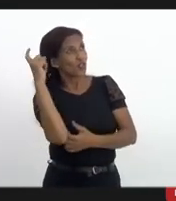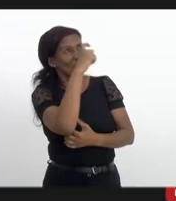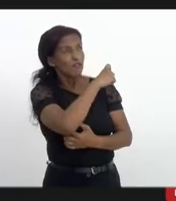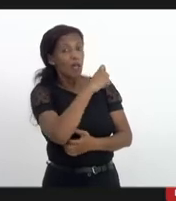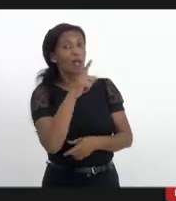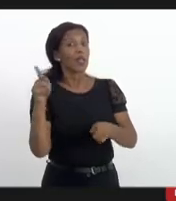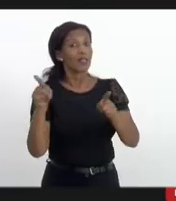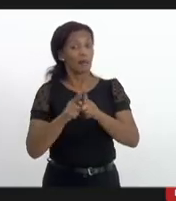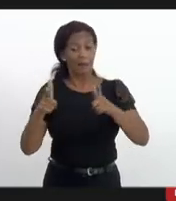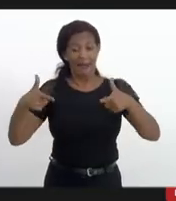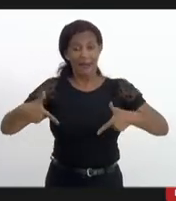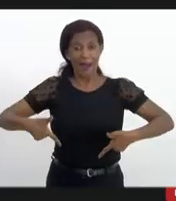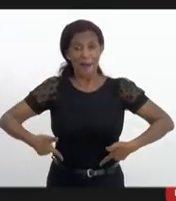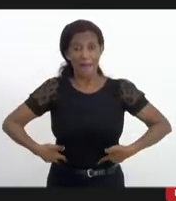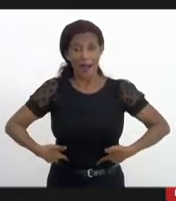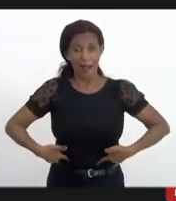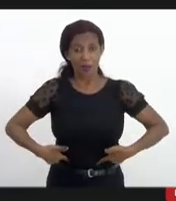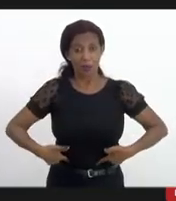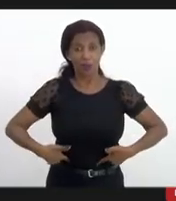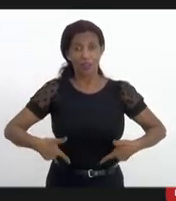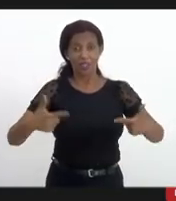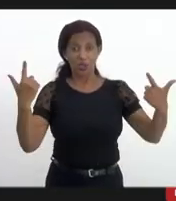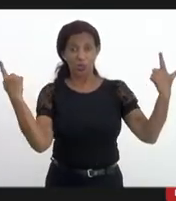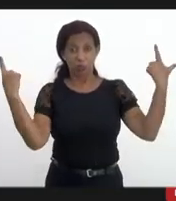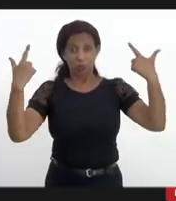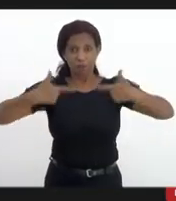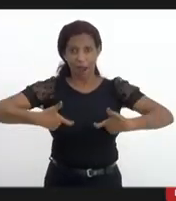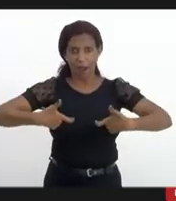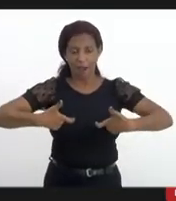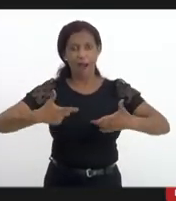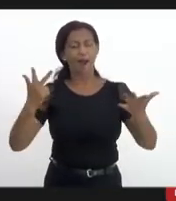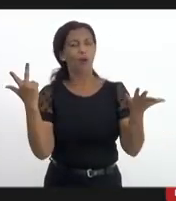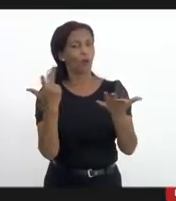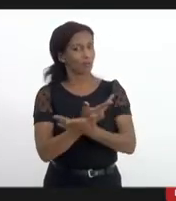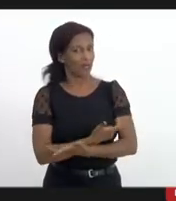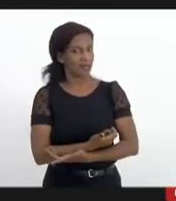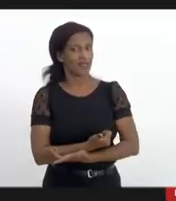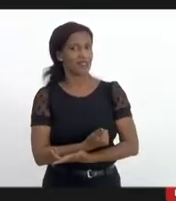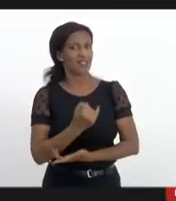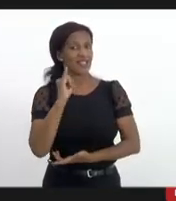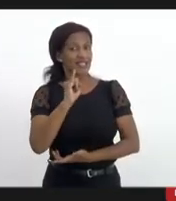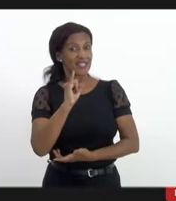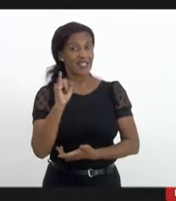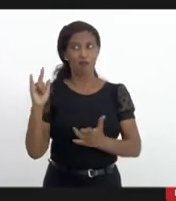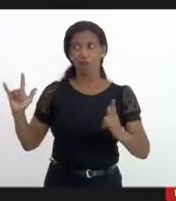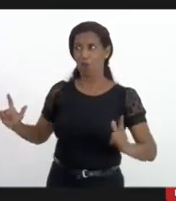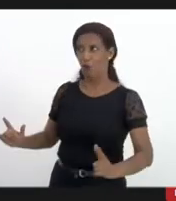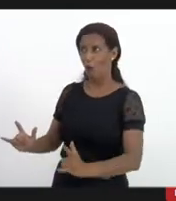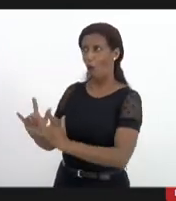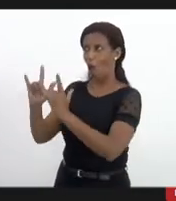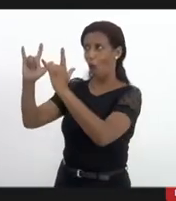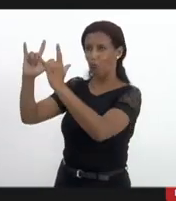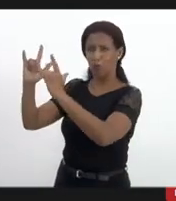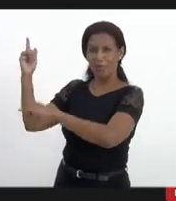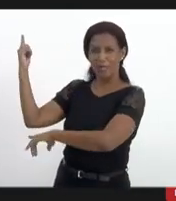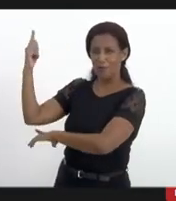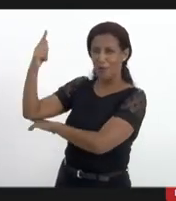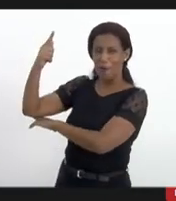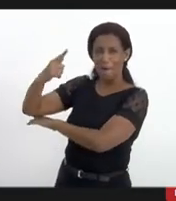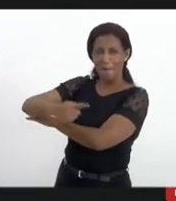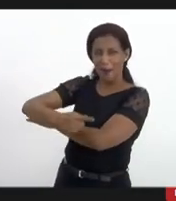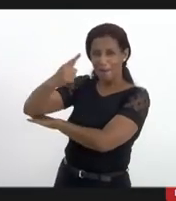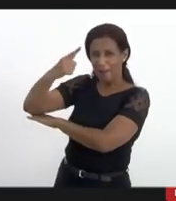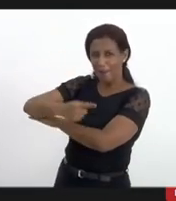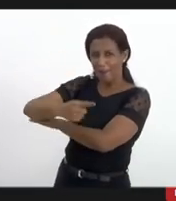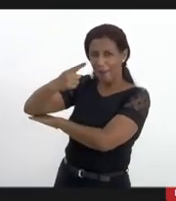bem armados e enfrentam a polícia se esse enfrentamento fosse feito num condomínio da Zona Sul ou num condomínio da